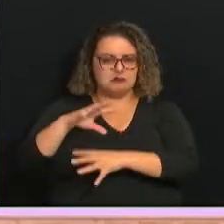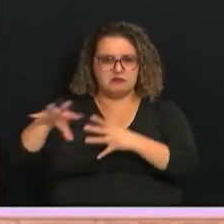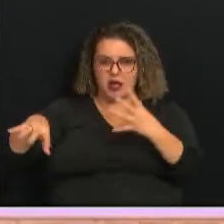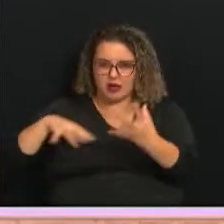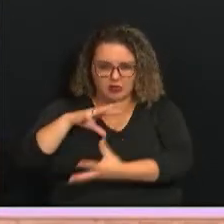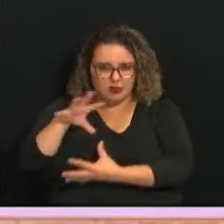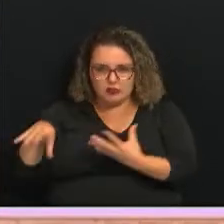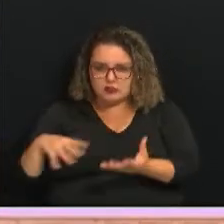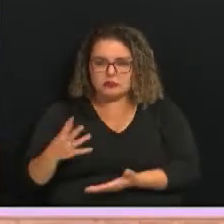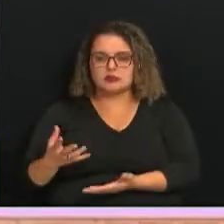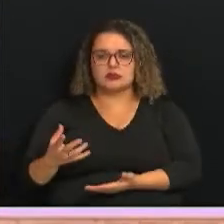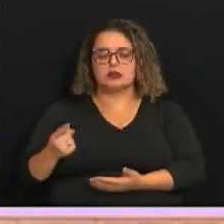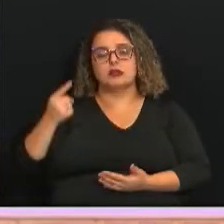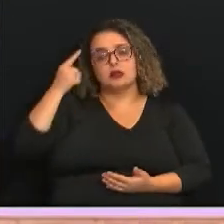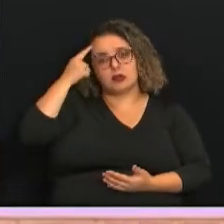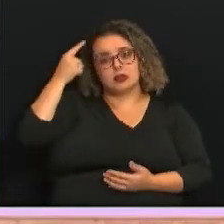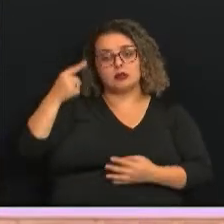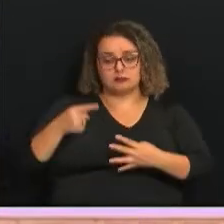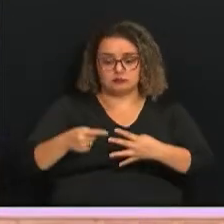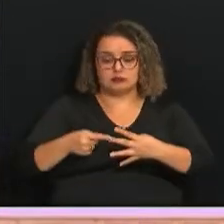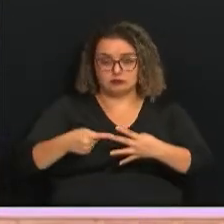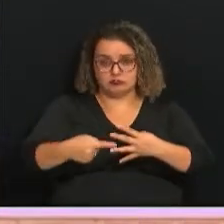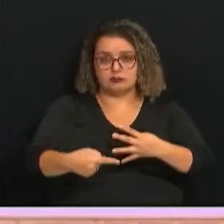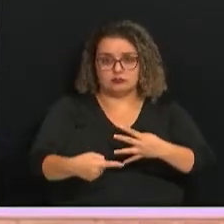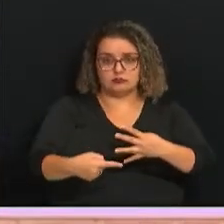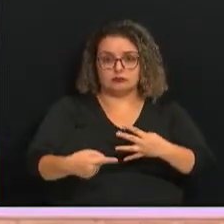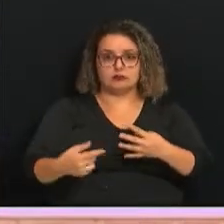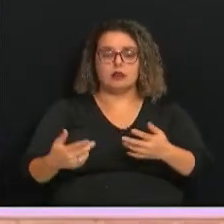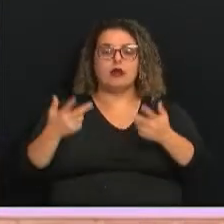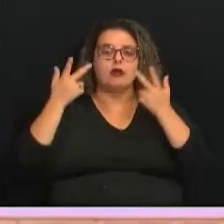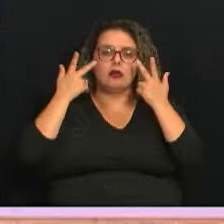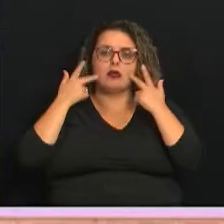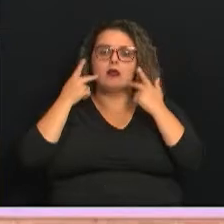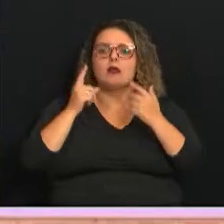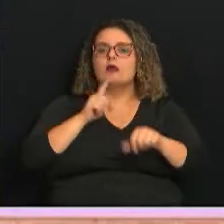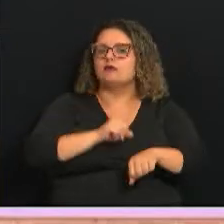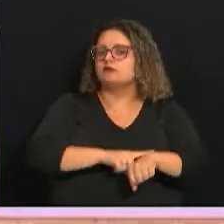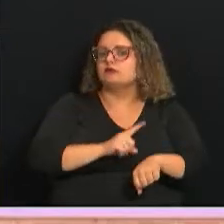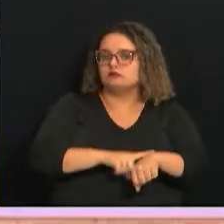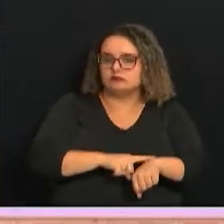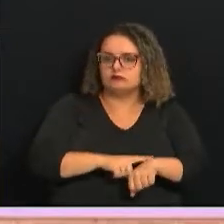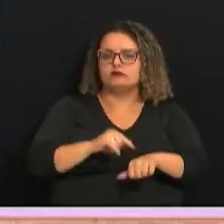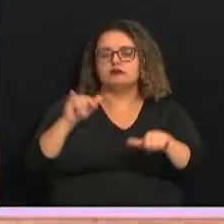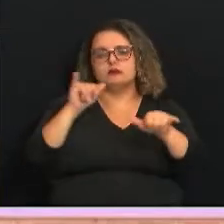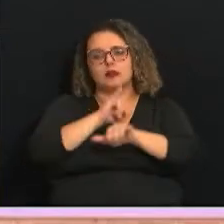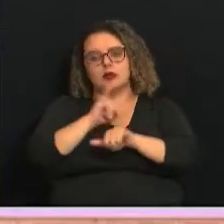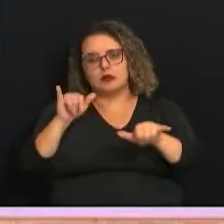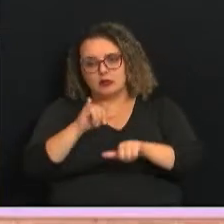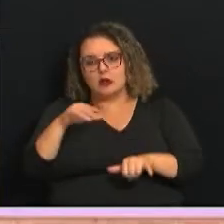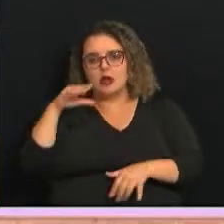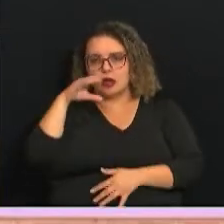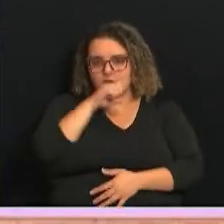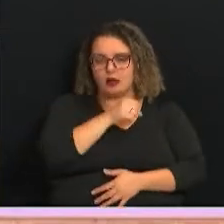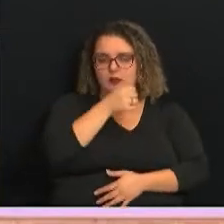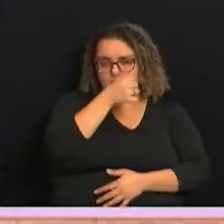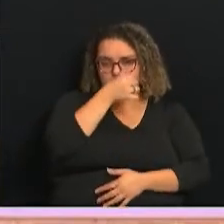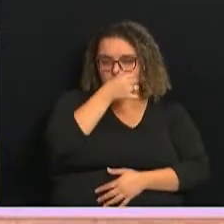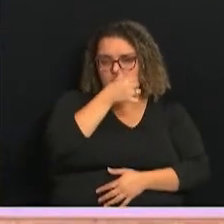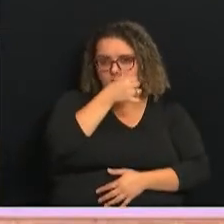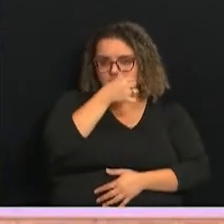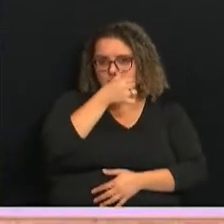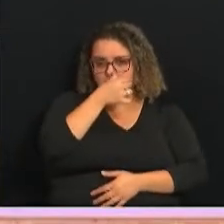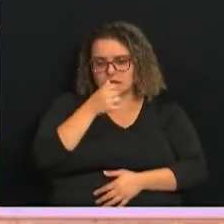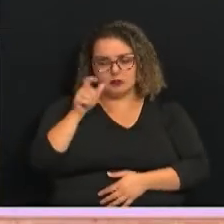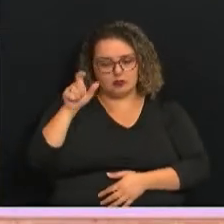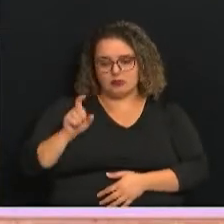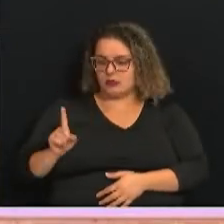a ideia é, a partir da semana que vem, ser demanda espontânea, com horário, o a gente vai anunciar em breve, e a pessoa chega e